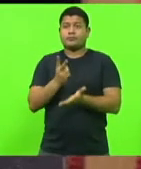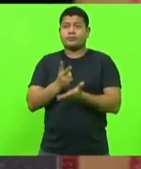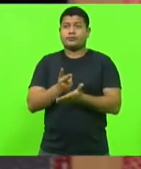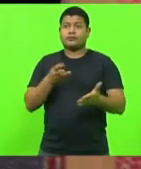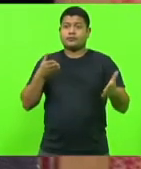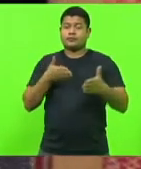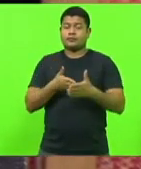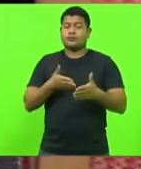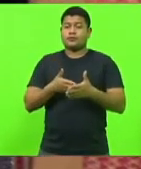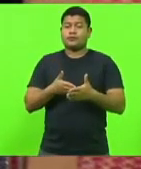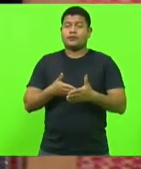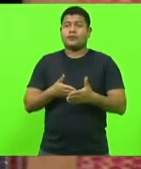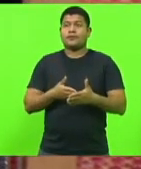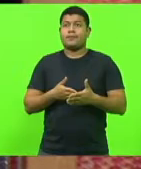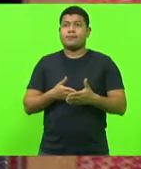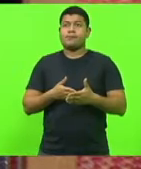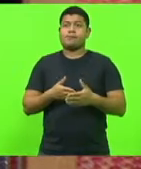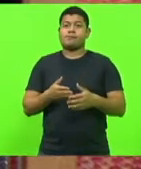do veto.